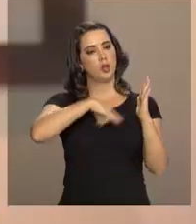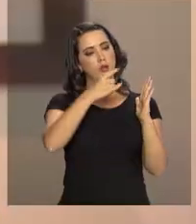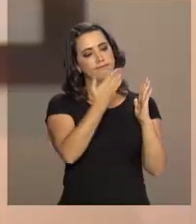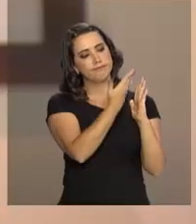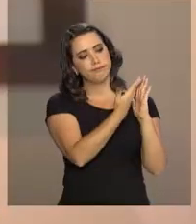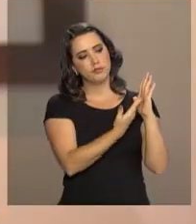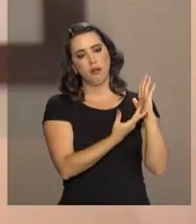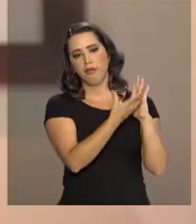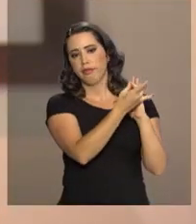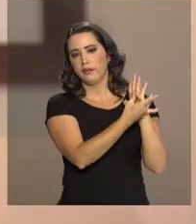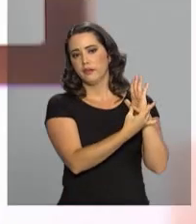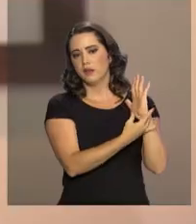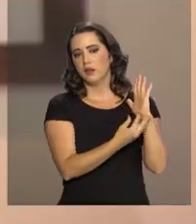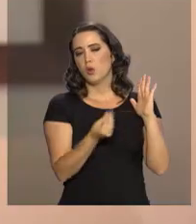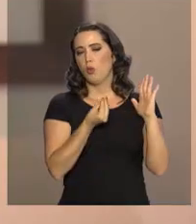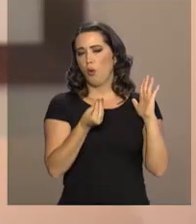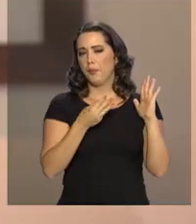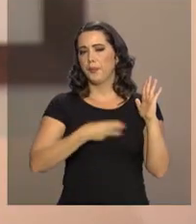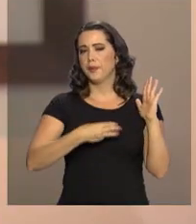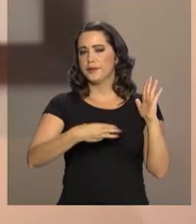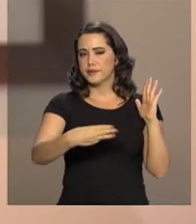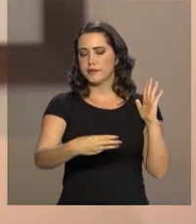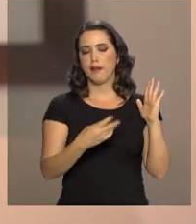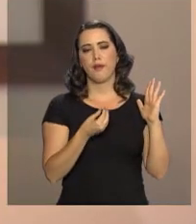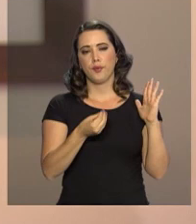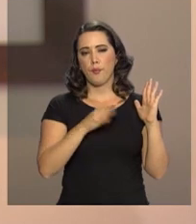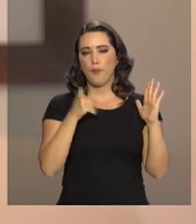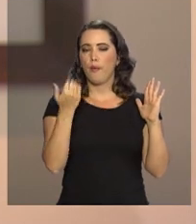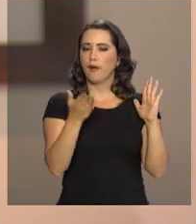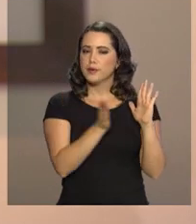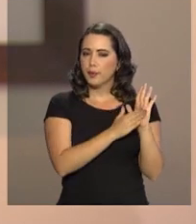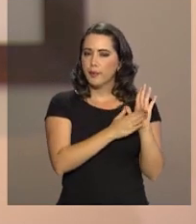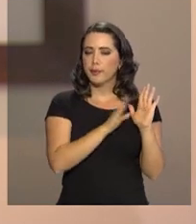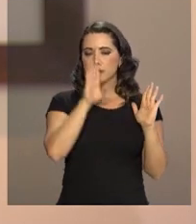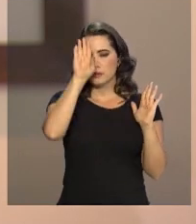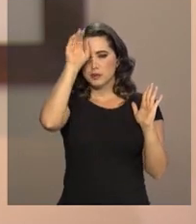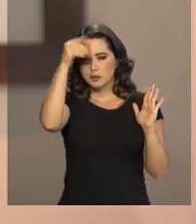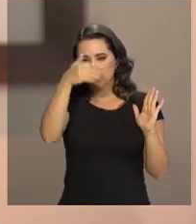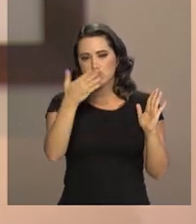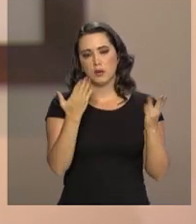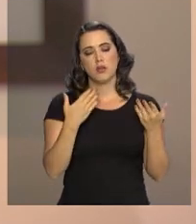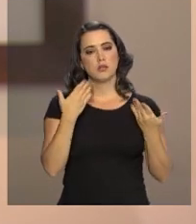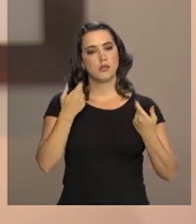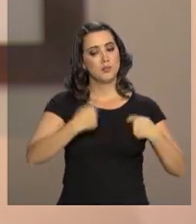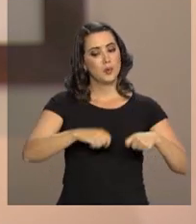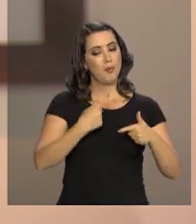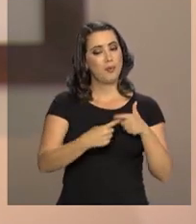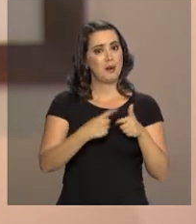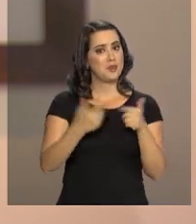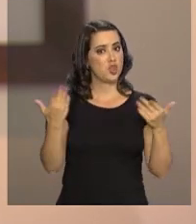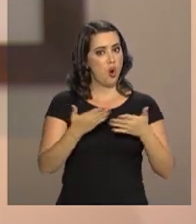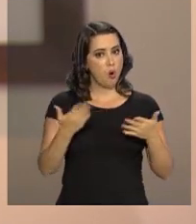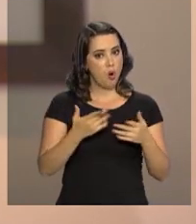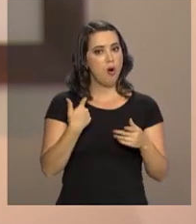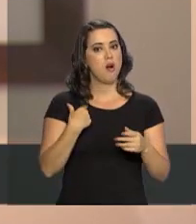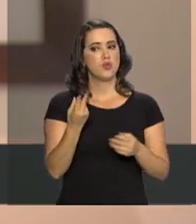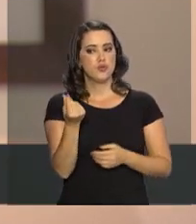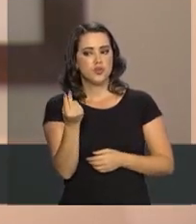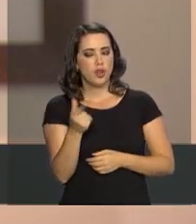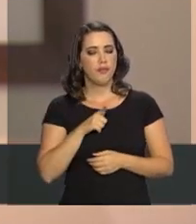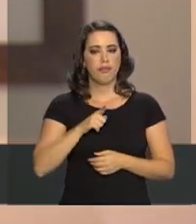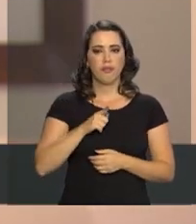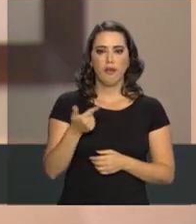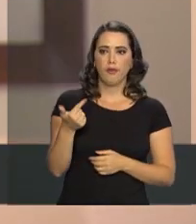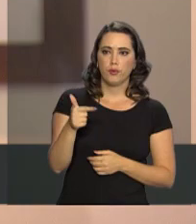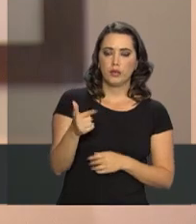a estrutura do ministério, os projetos principais, as questões pendentes mais urgentes, as disponibilidades orçamentárias.